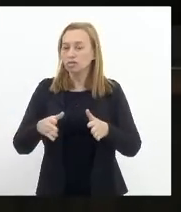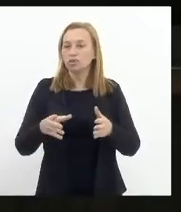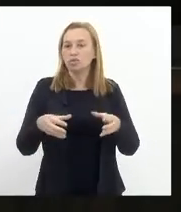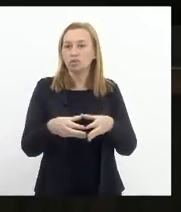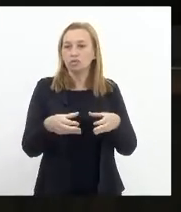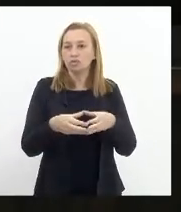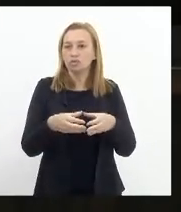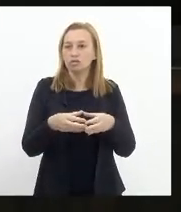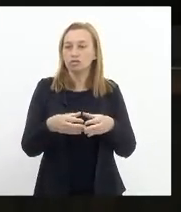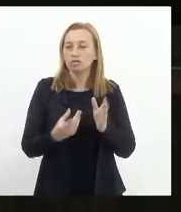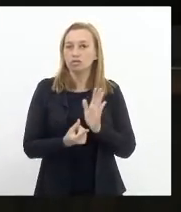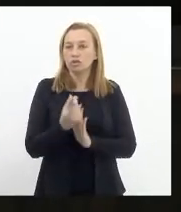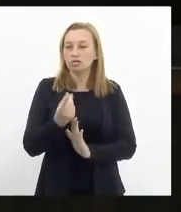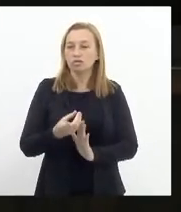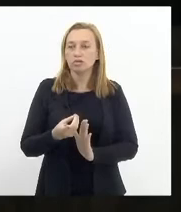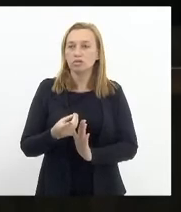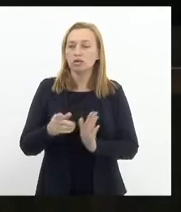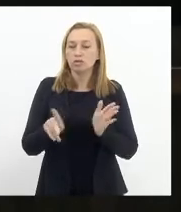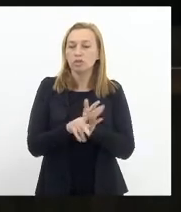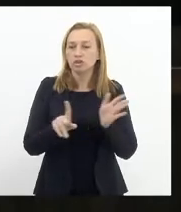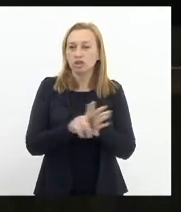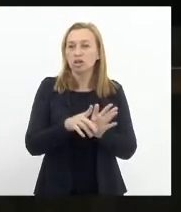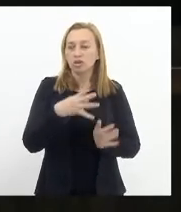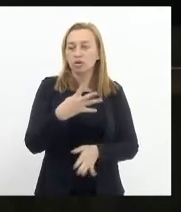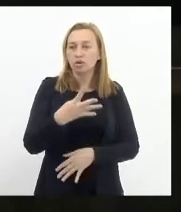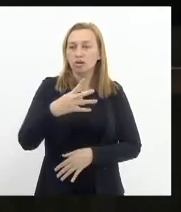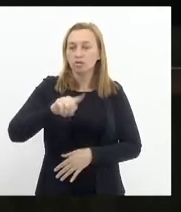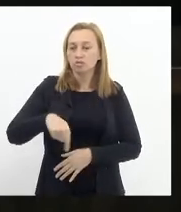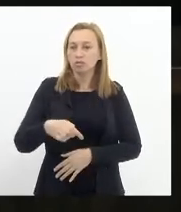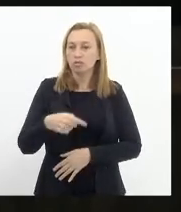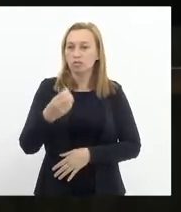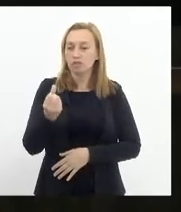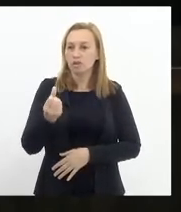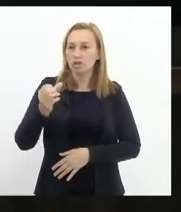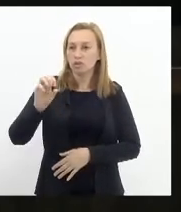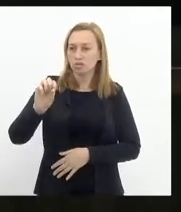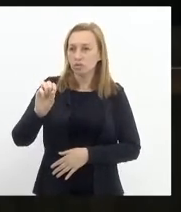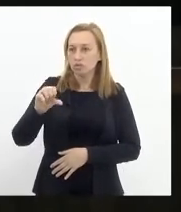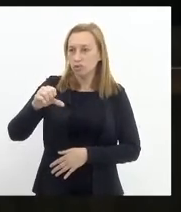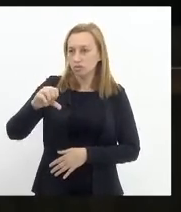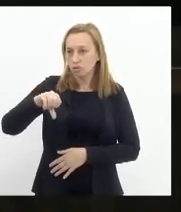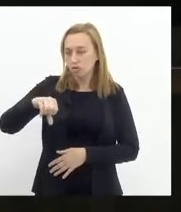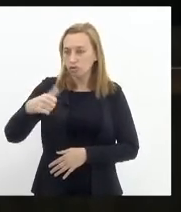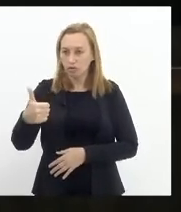orçamento ao projeto de lei 4691 deputado março março canela por favor